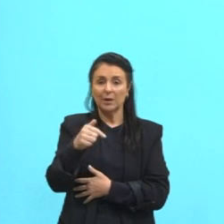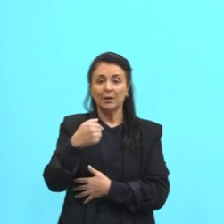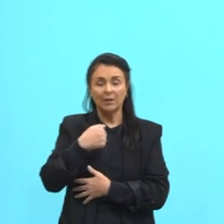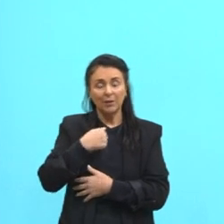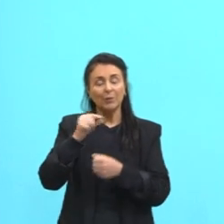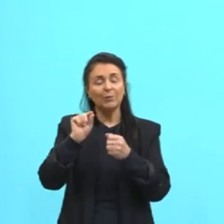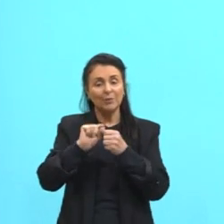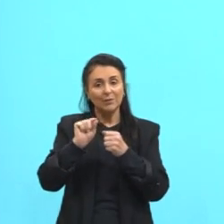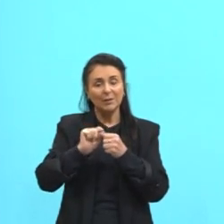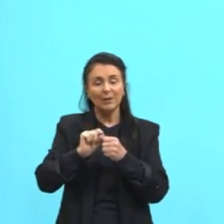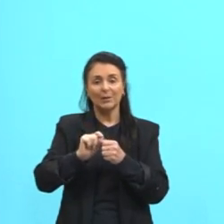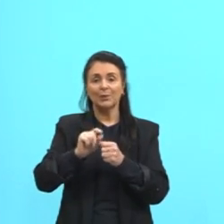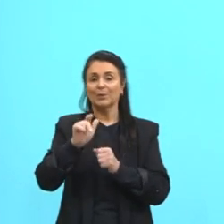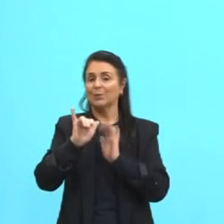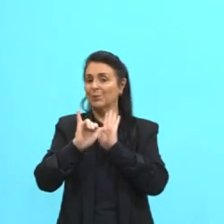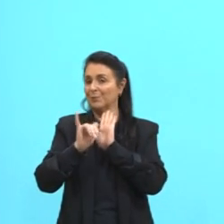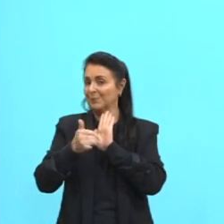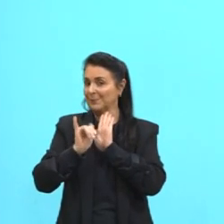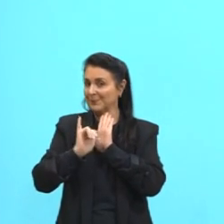narração.